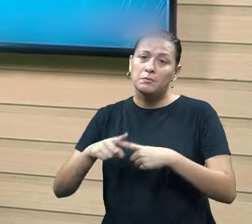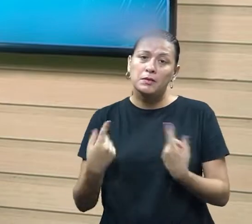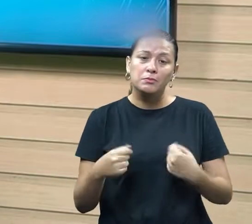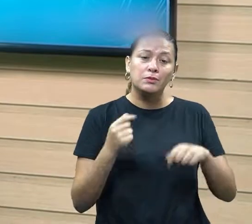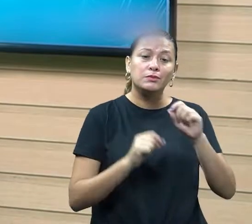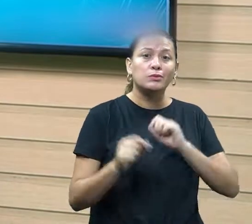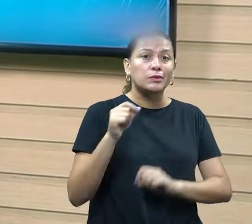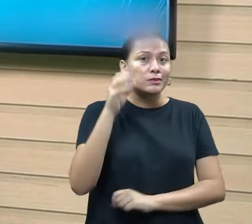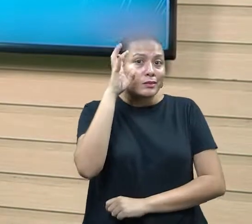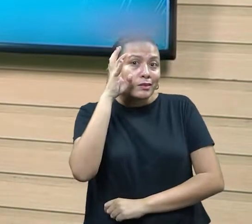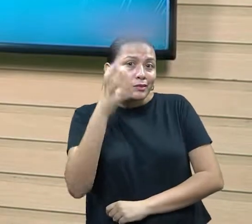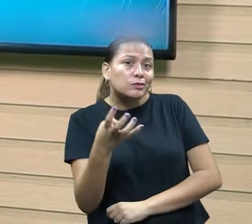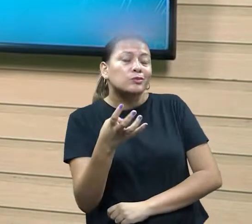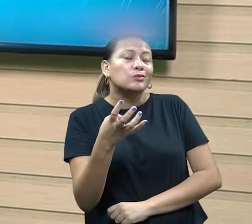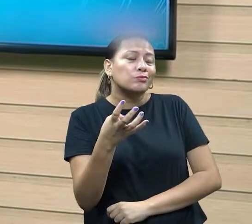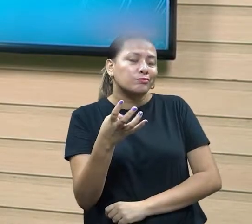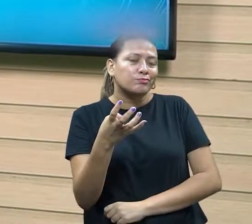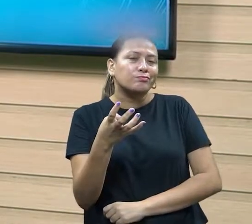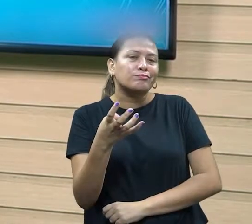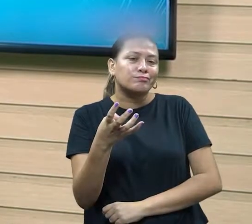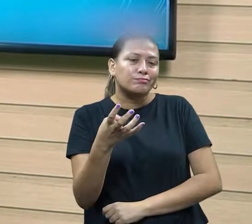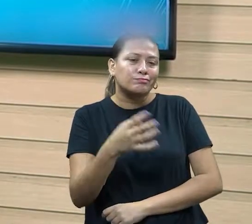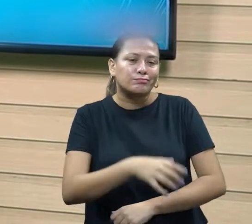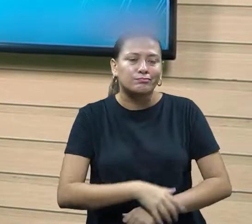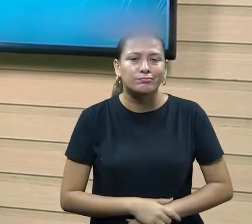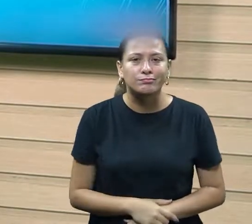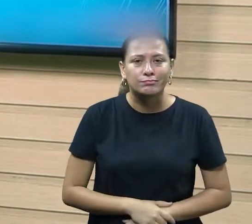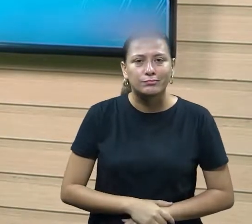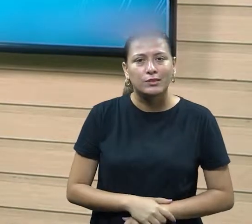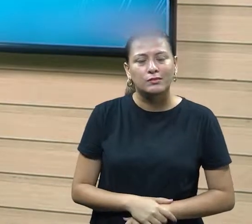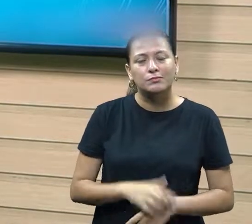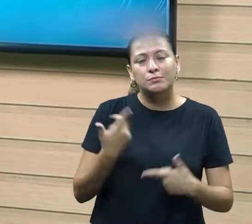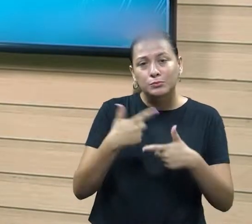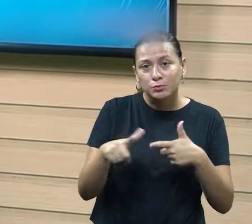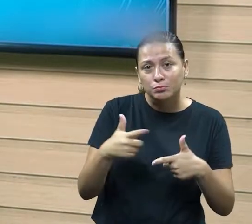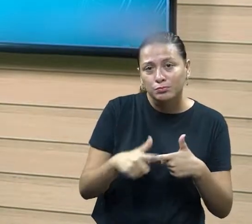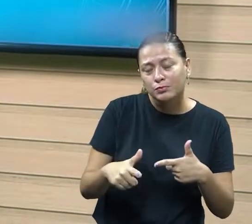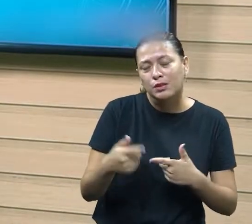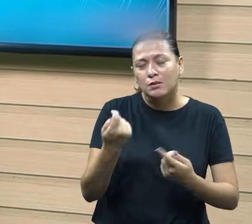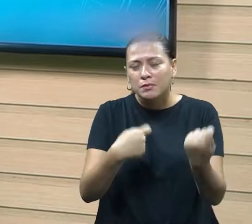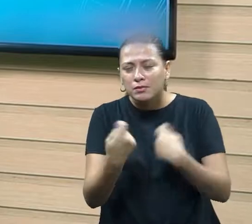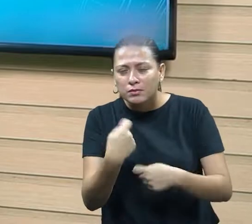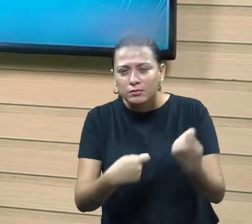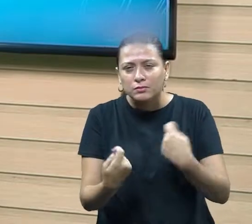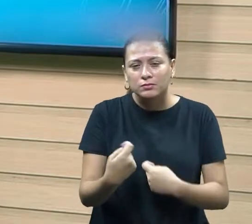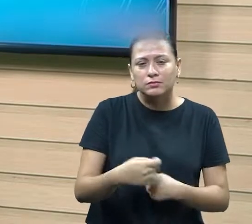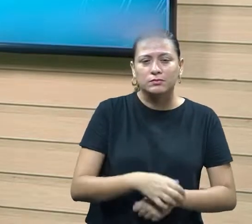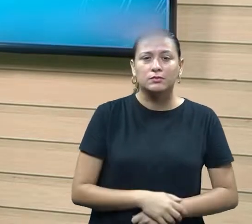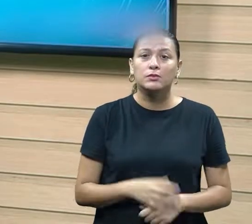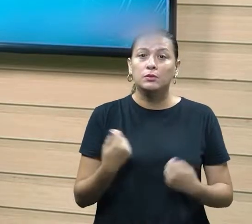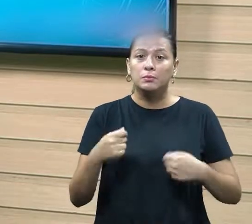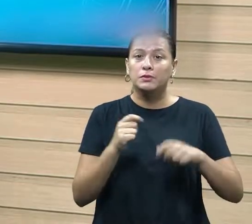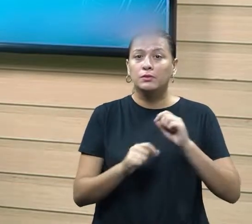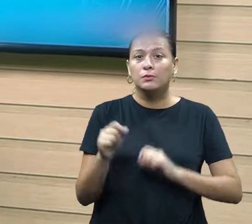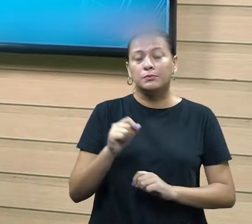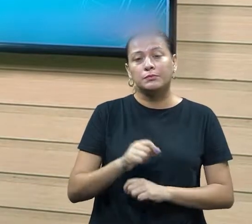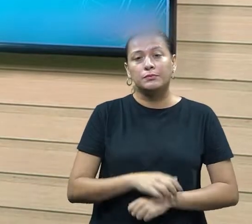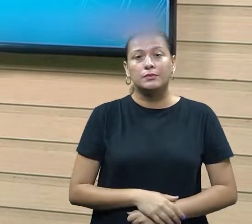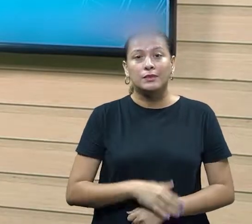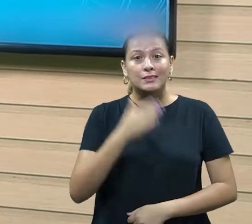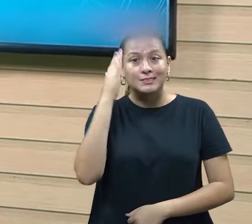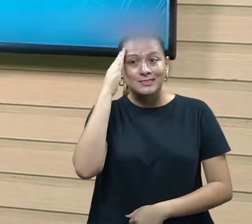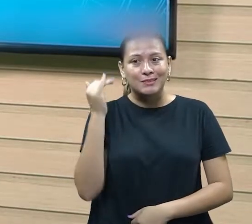mas aí precisa resolver a situação, precisa resolver essa negociação. Então, é necessário também que você certa parte, você possa saber se